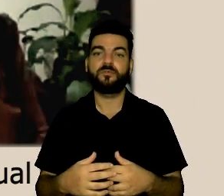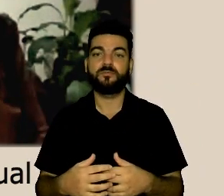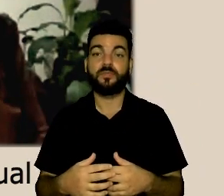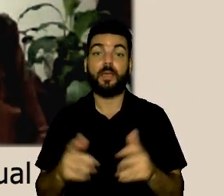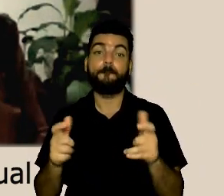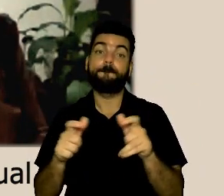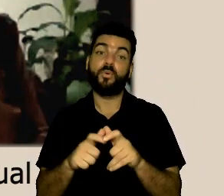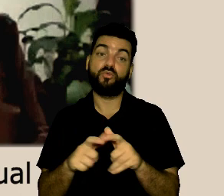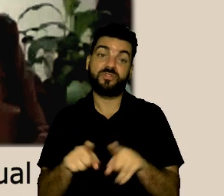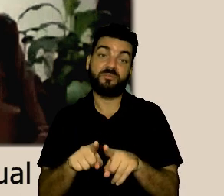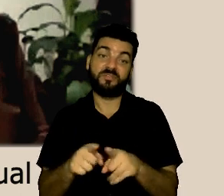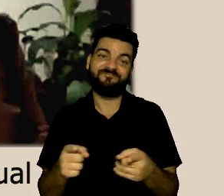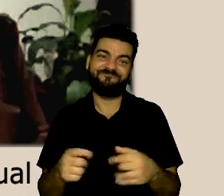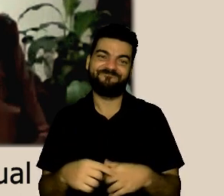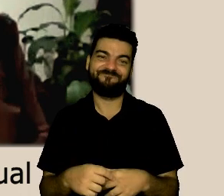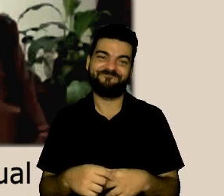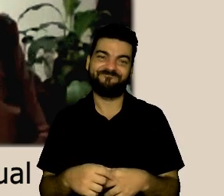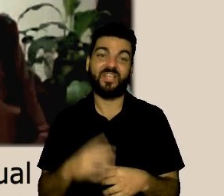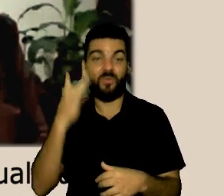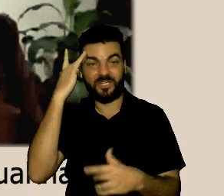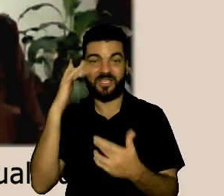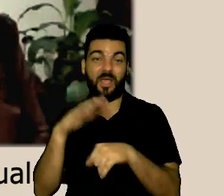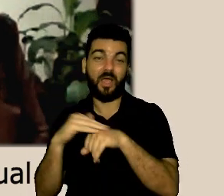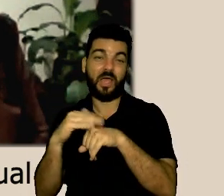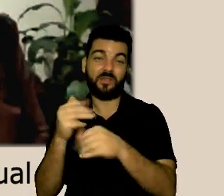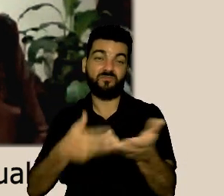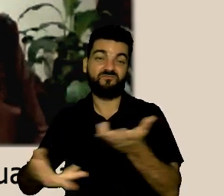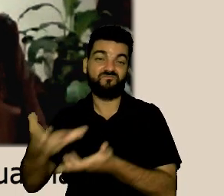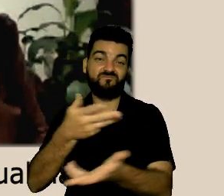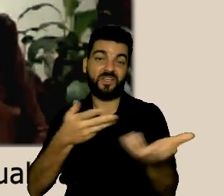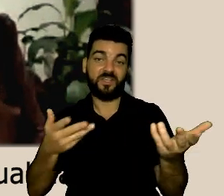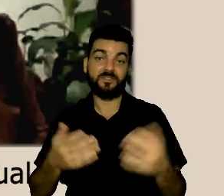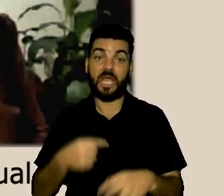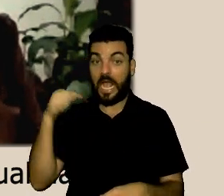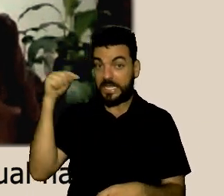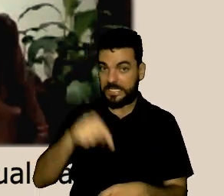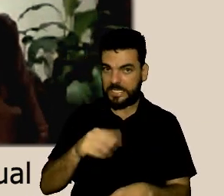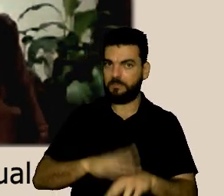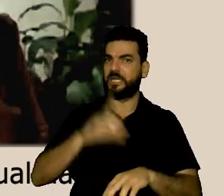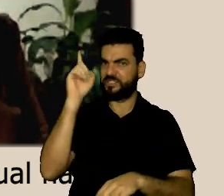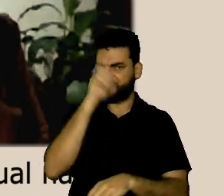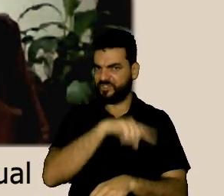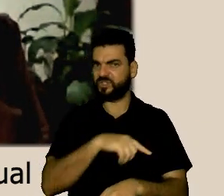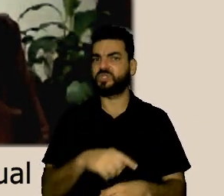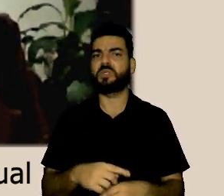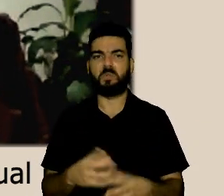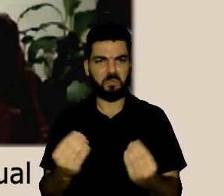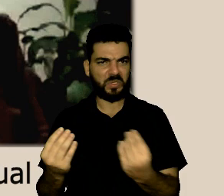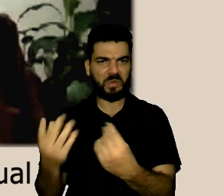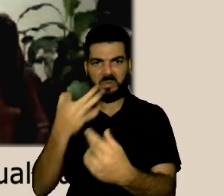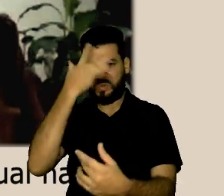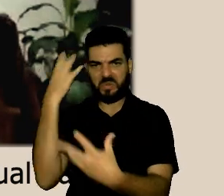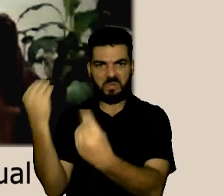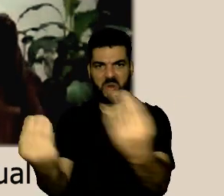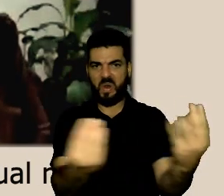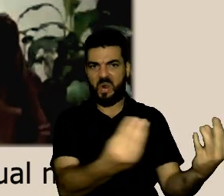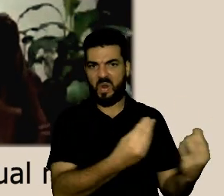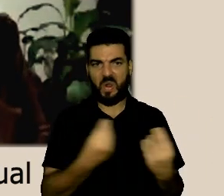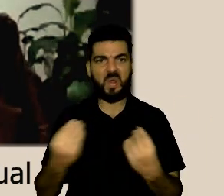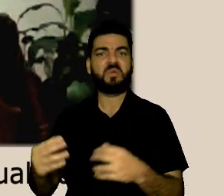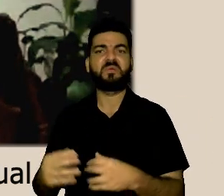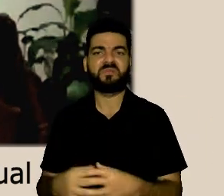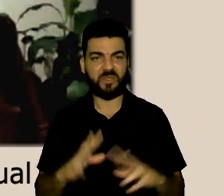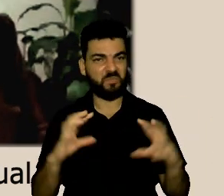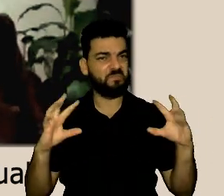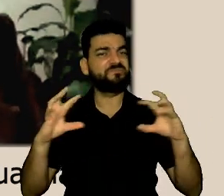servidores também eu senti uma dificuldade muito grande quando cheguei no tribunal porque eu via e